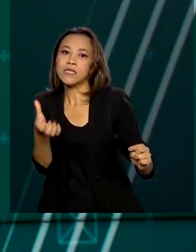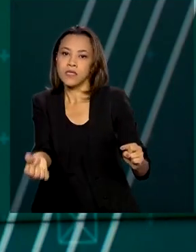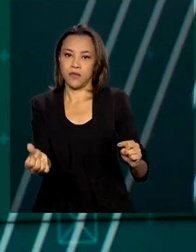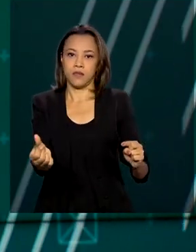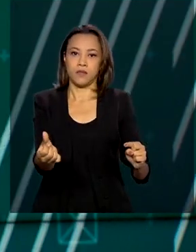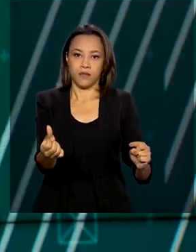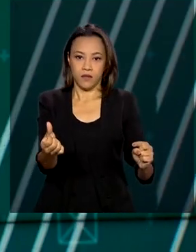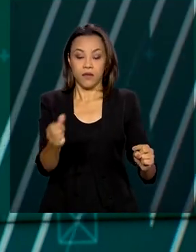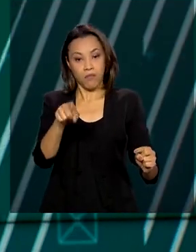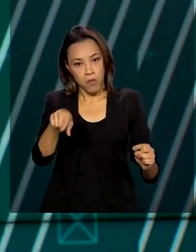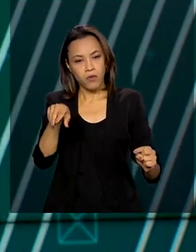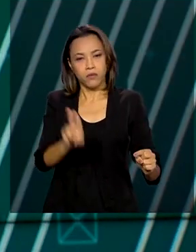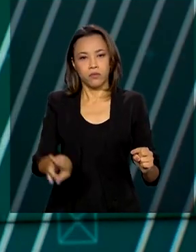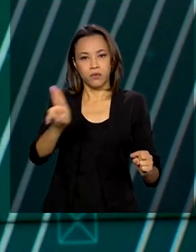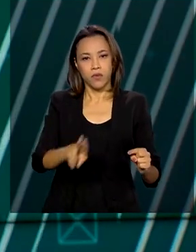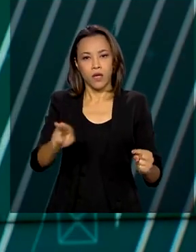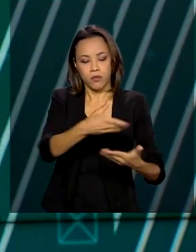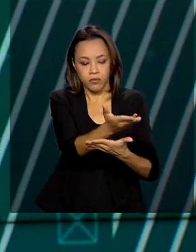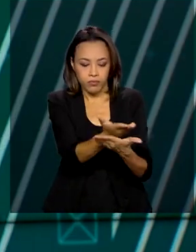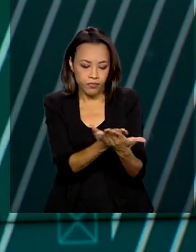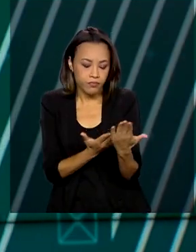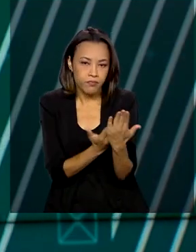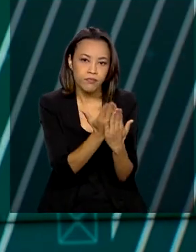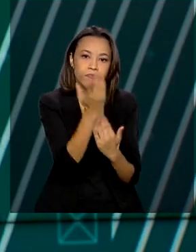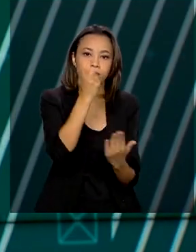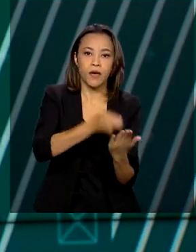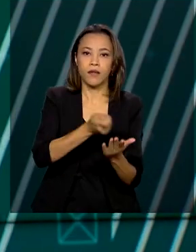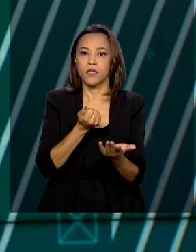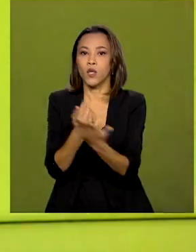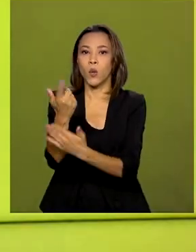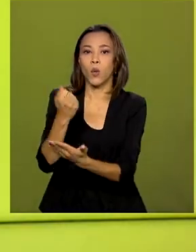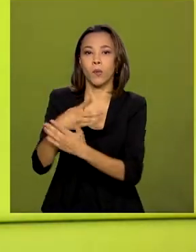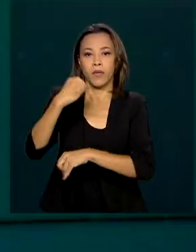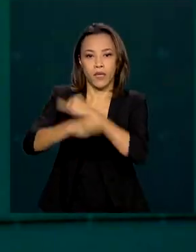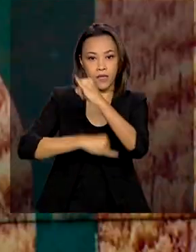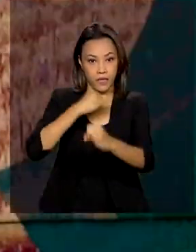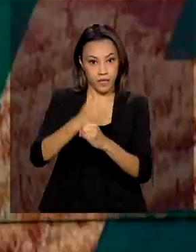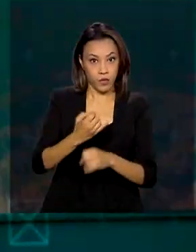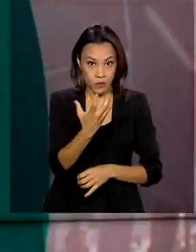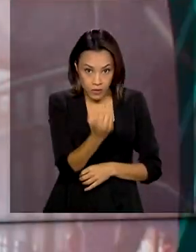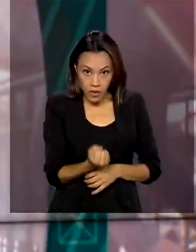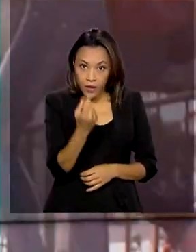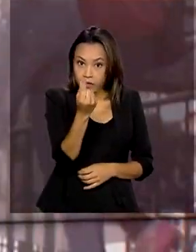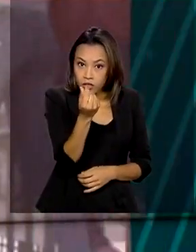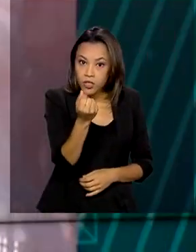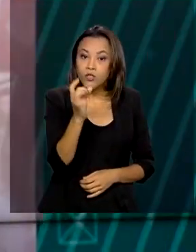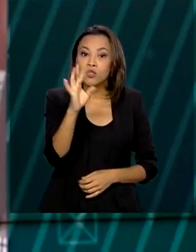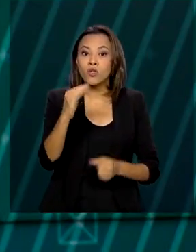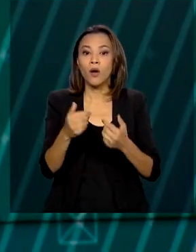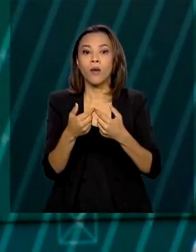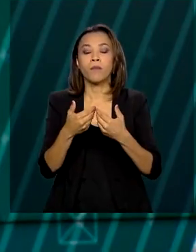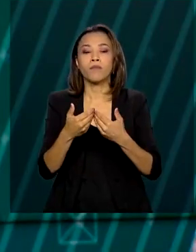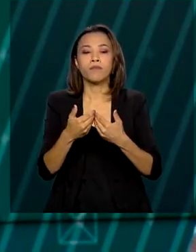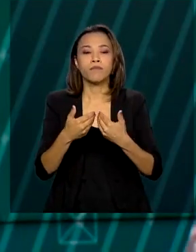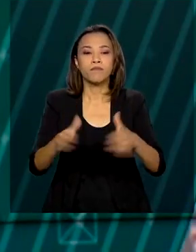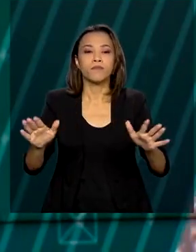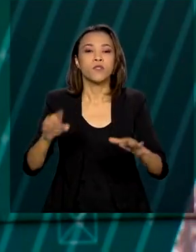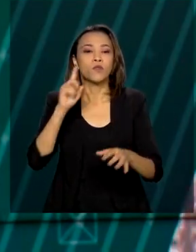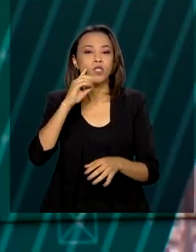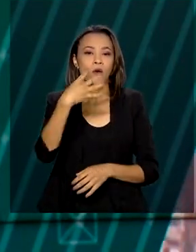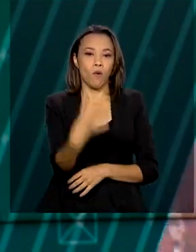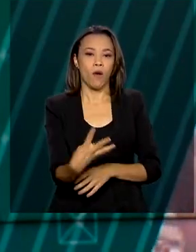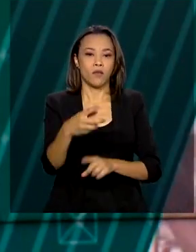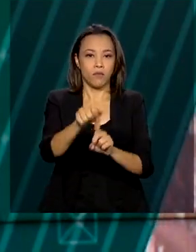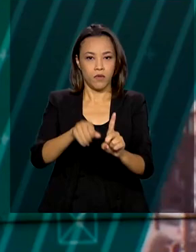O valor poderá ser usado para boletos e compras pela internet. O saque em dinheiro será liberado a partir do dia 4 de janeiro.